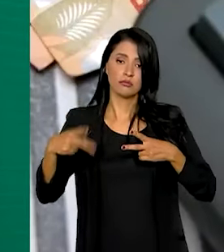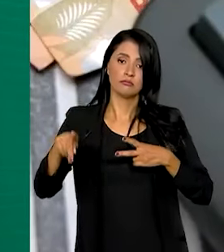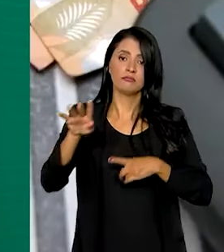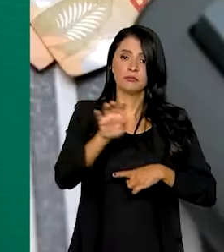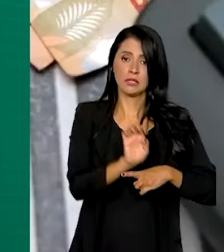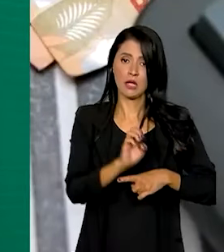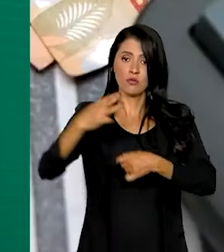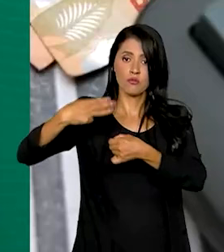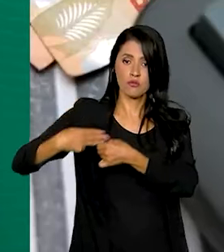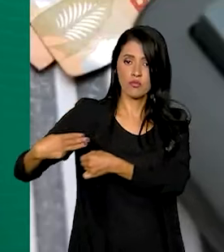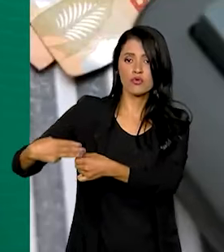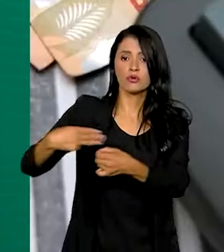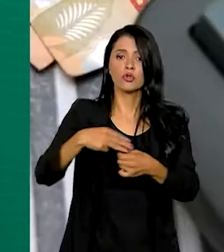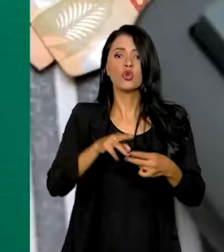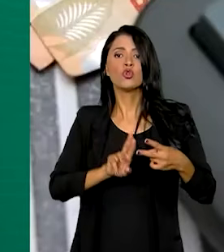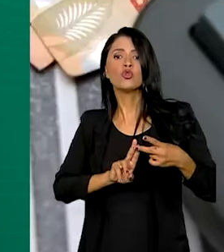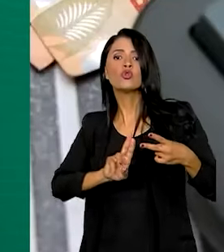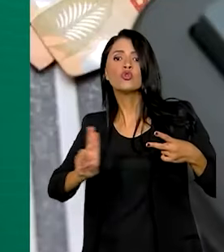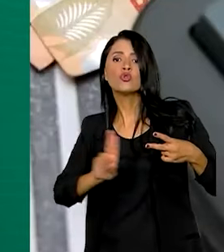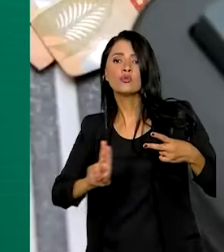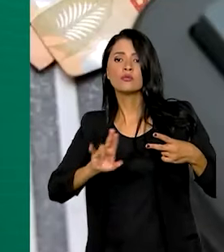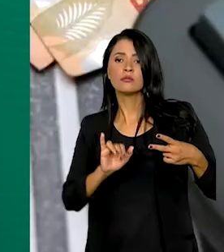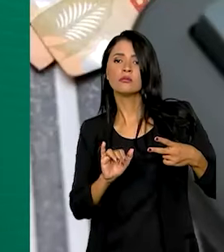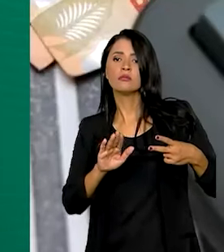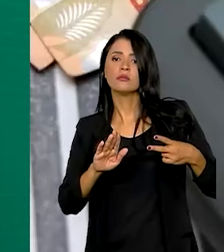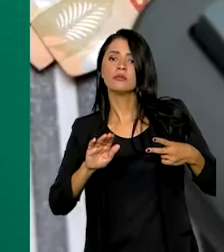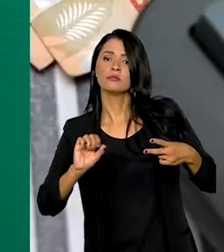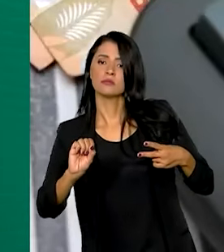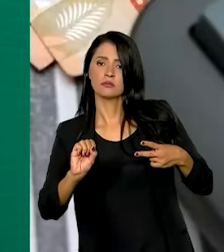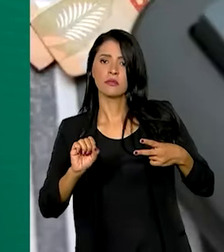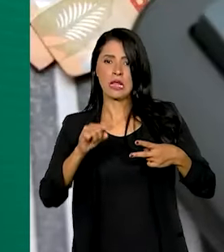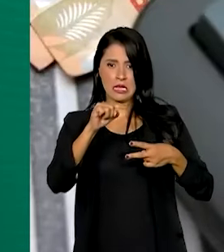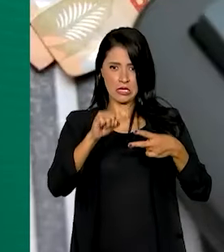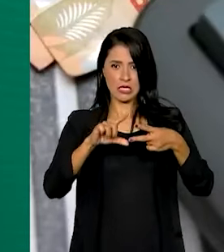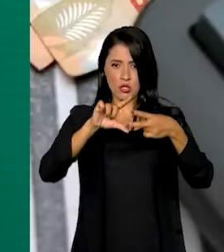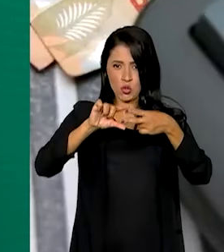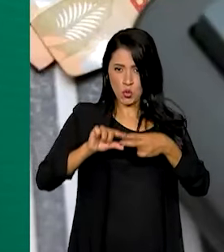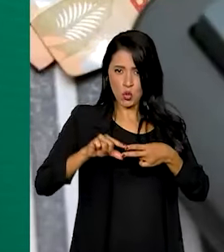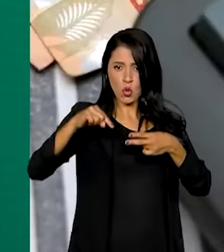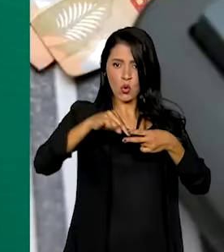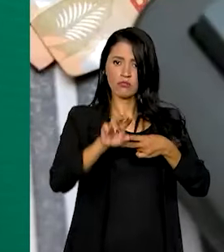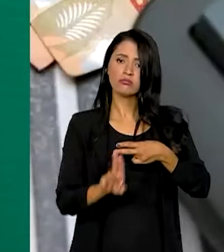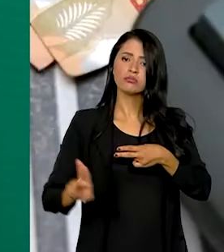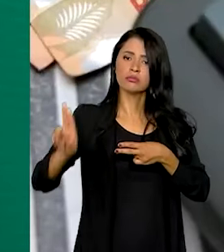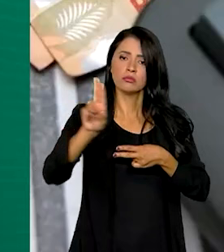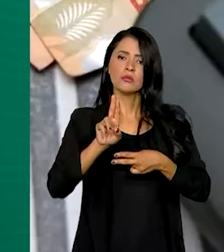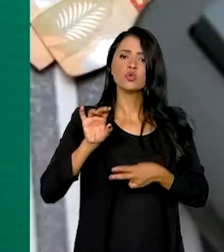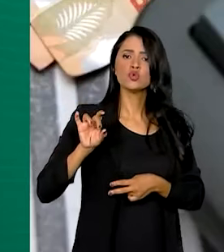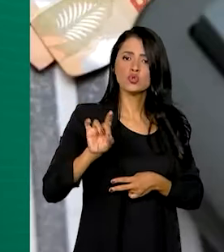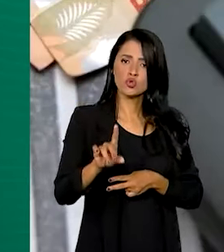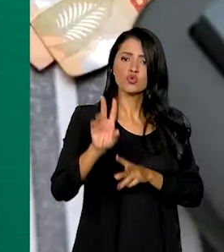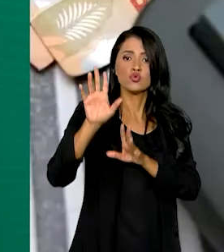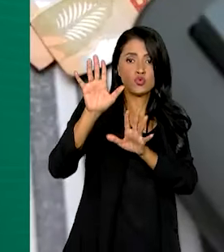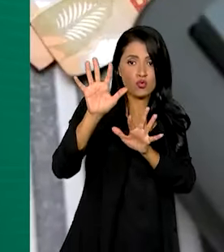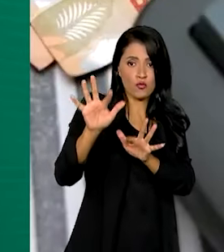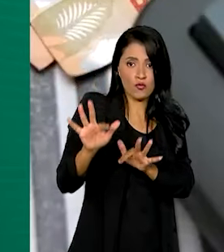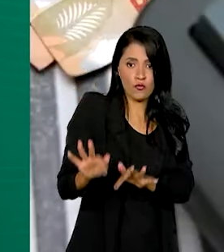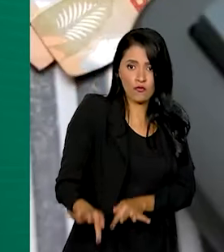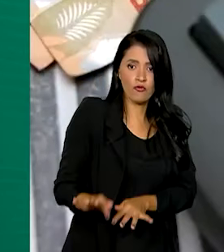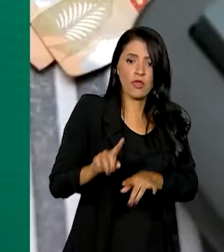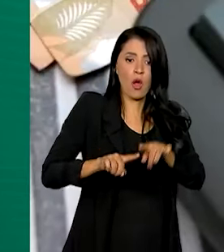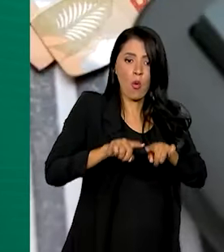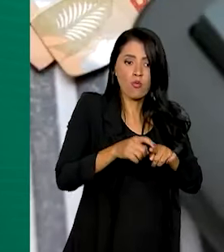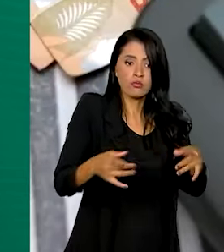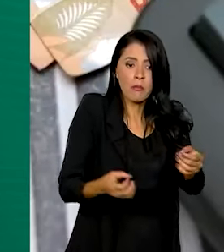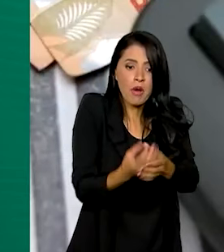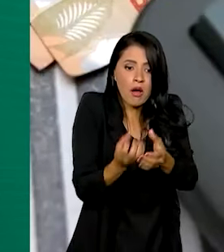estados e municípios, chamado IBS. Esses dois tributos serão aplicados somente no final da cadeia de produção,